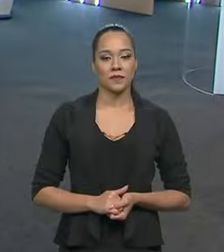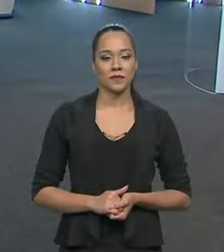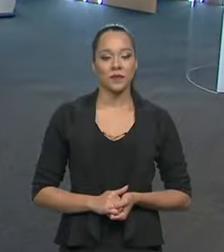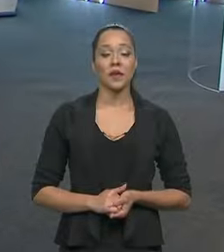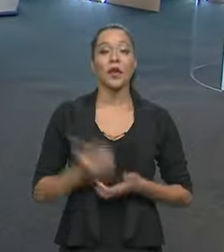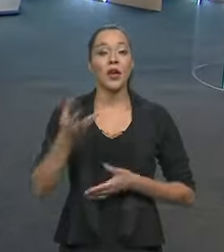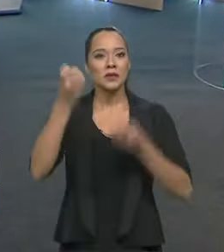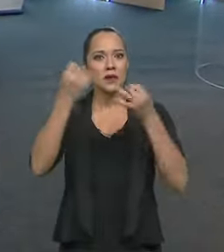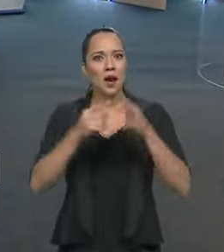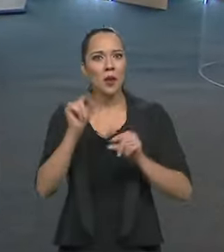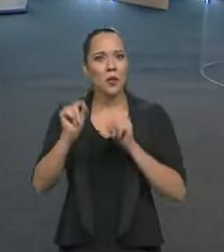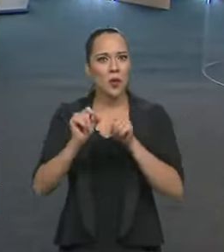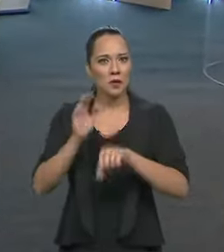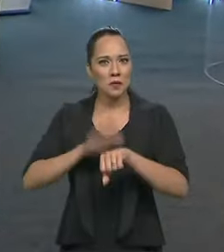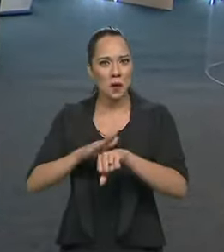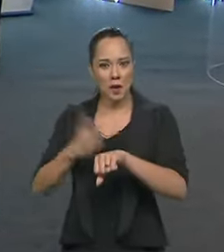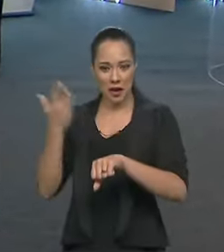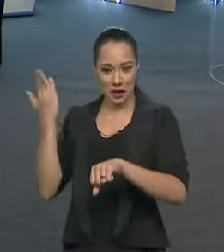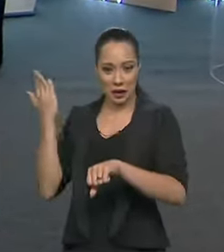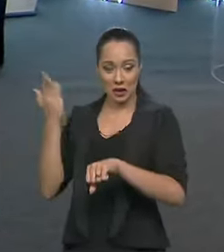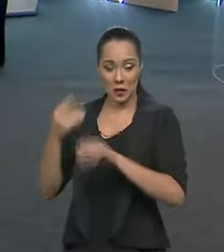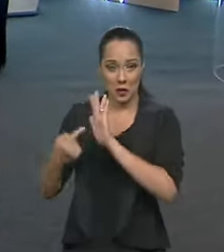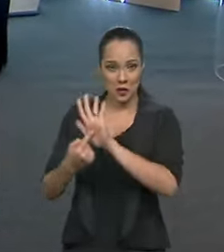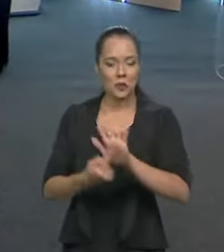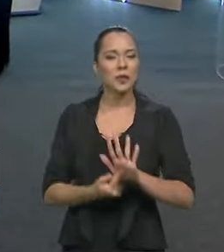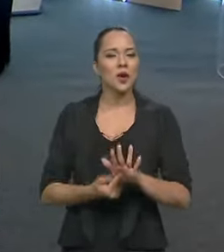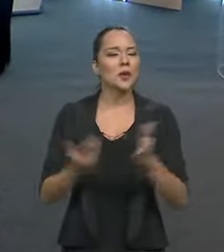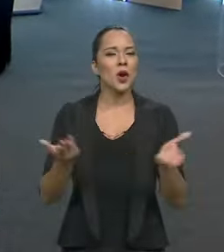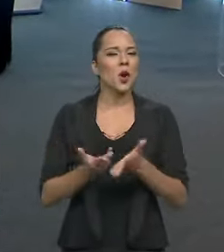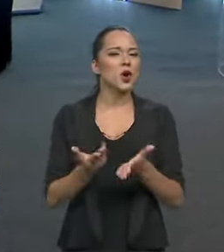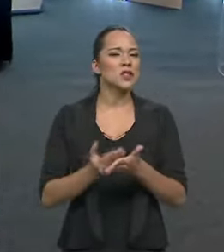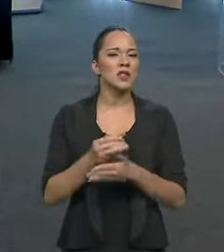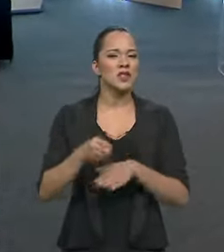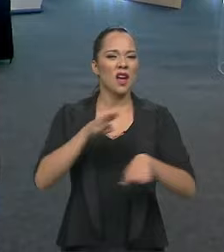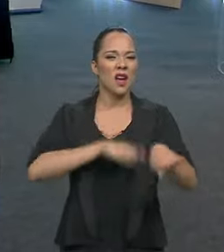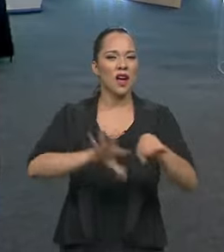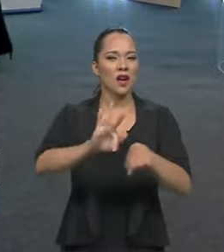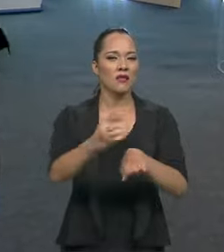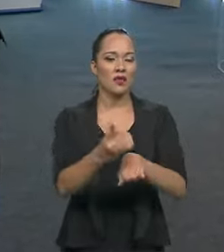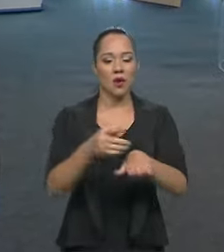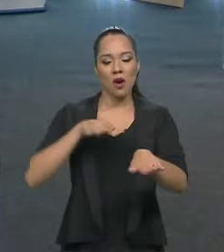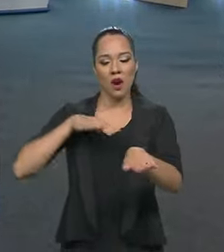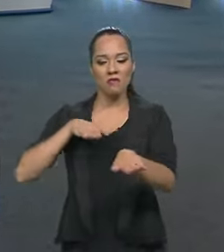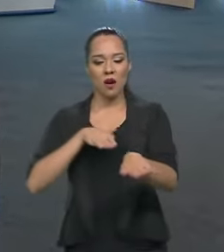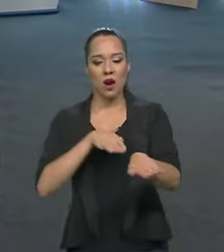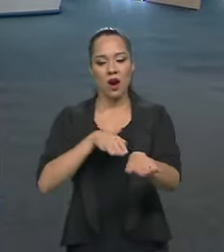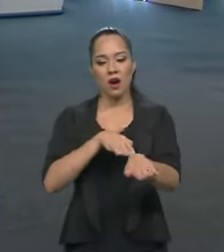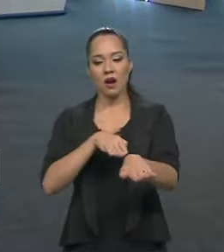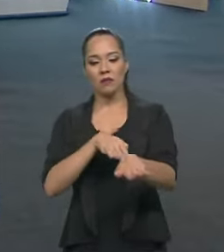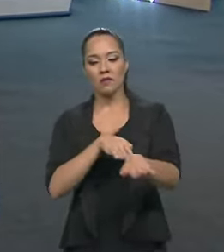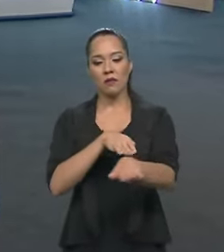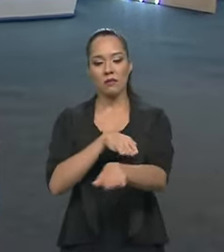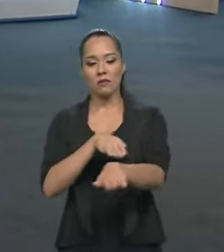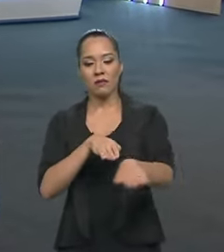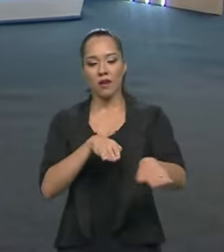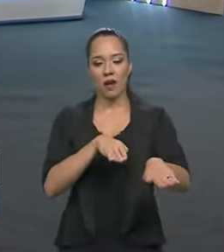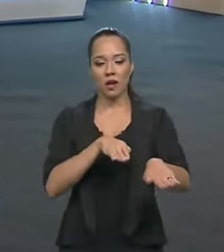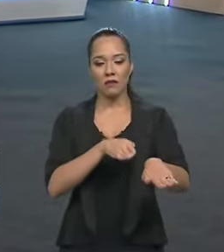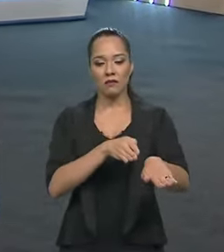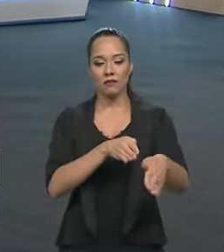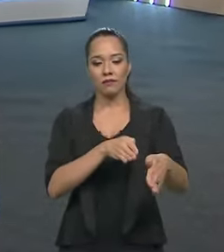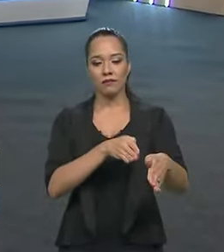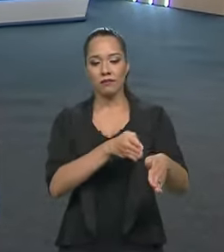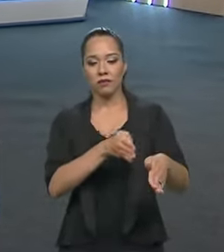é uma coisa muito importante para vocês entenderem. Hoje em dia, na Fórmula 1, um carro vai atrás do outro para ultrapassar e abre a asa